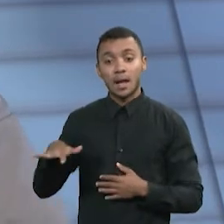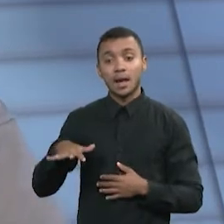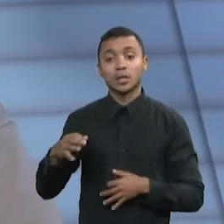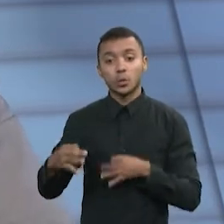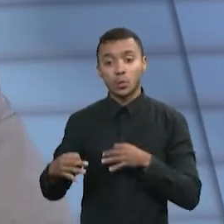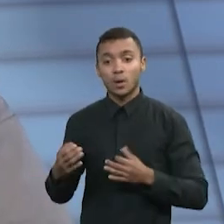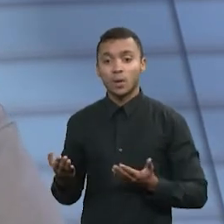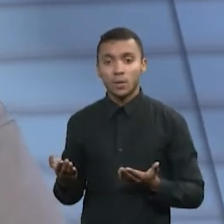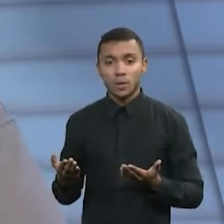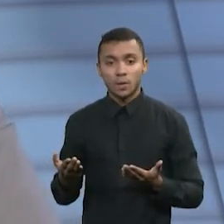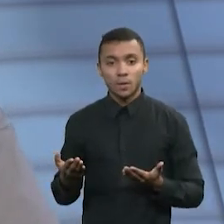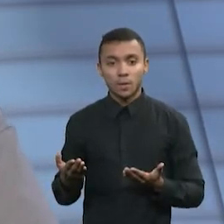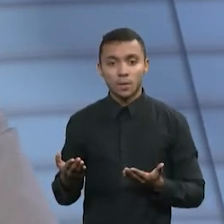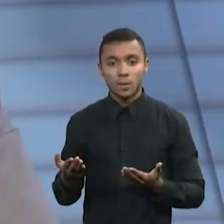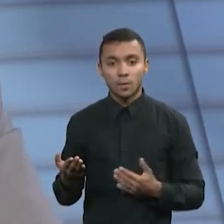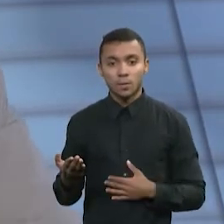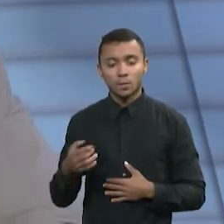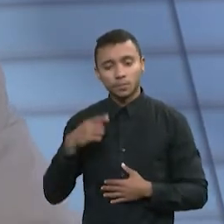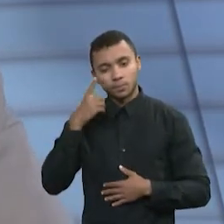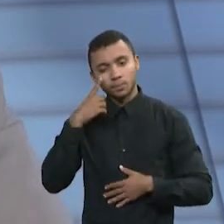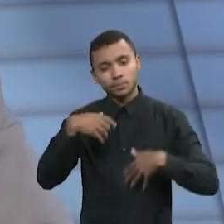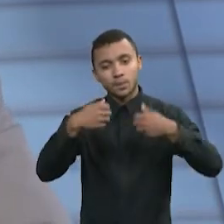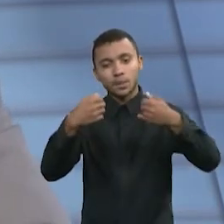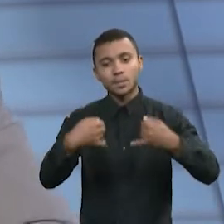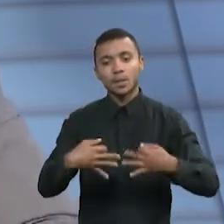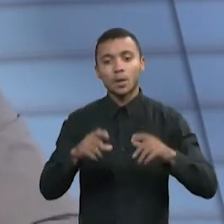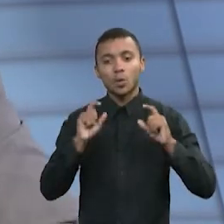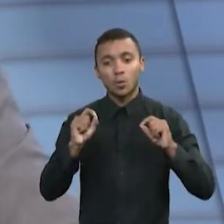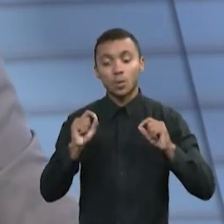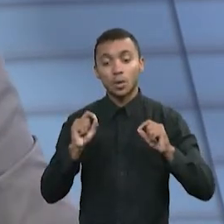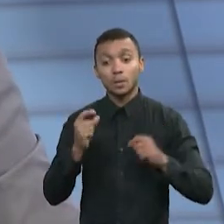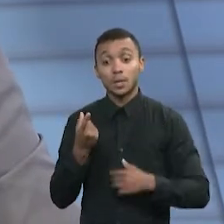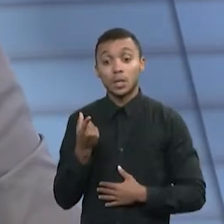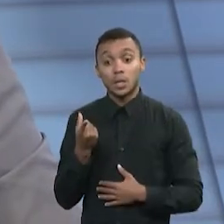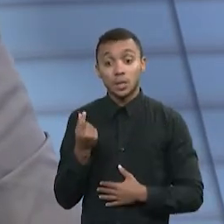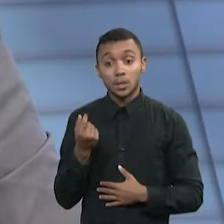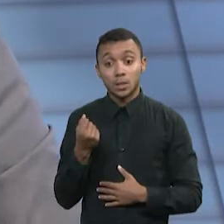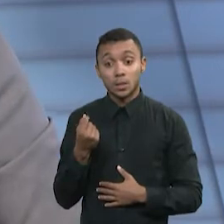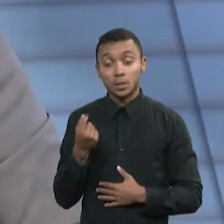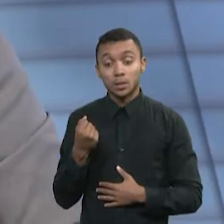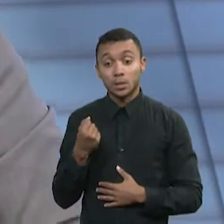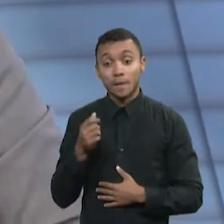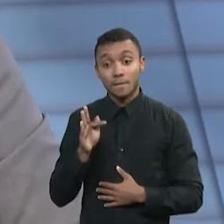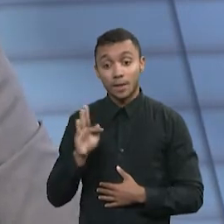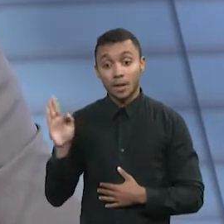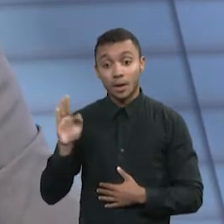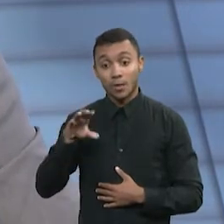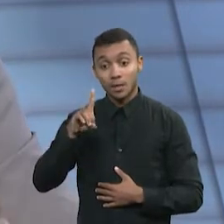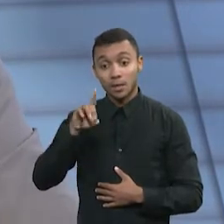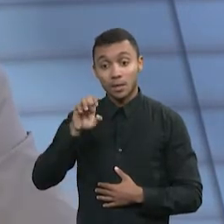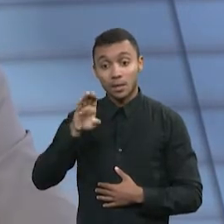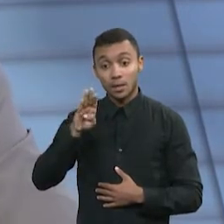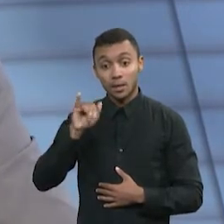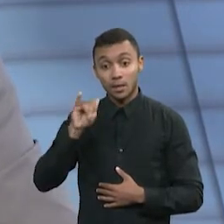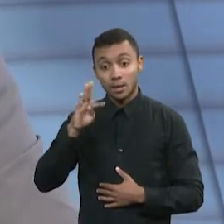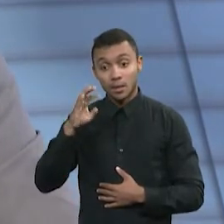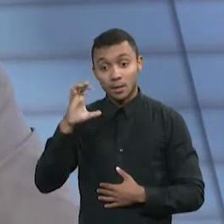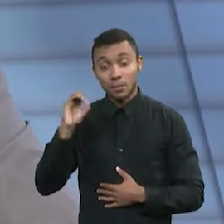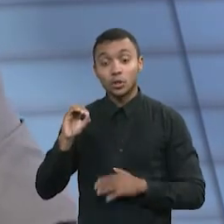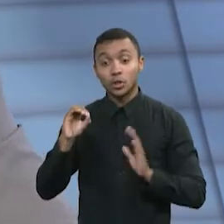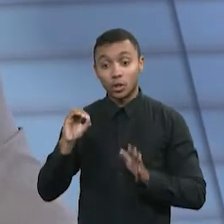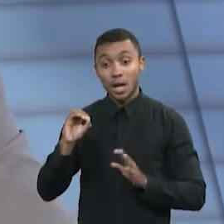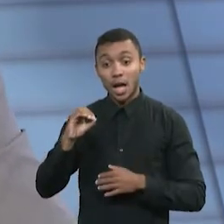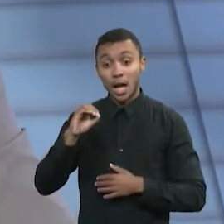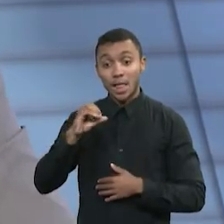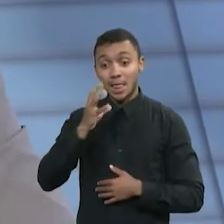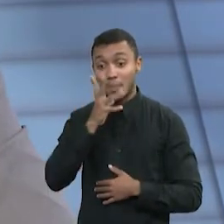Exatamente. E até explicando para quem está em casa também, o débito federal, ele começa na Receita Federal e em 90 dias de vencido, ele